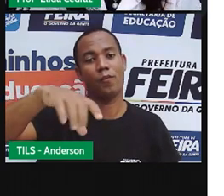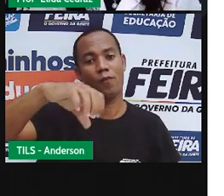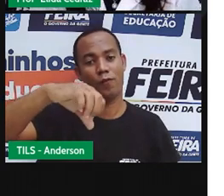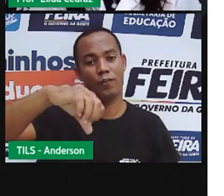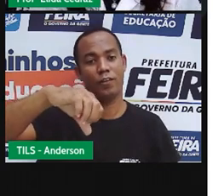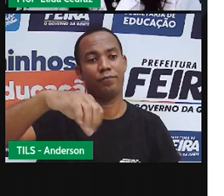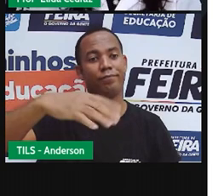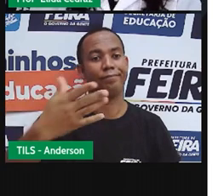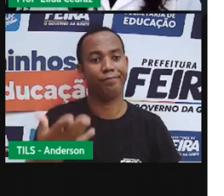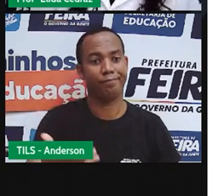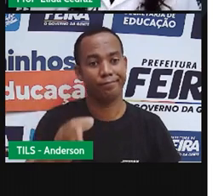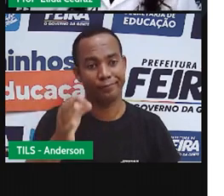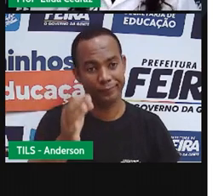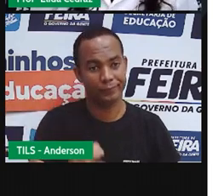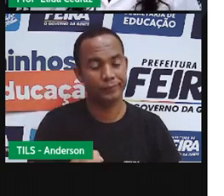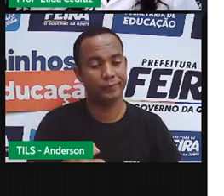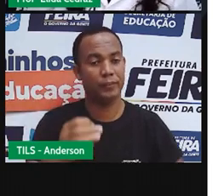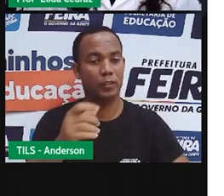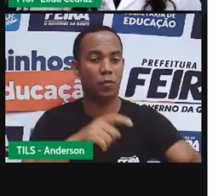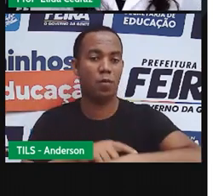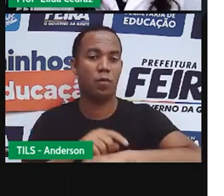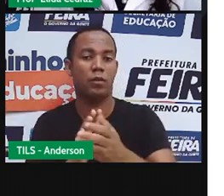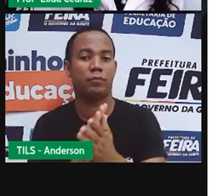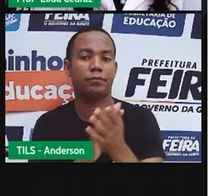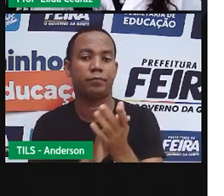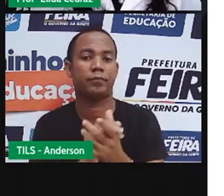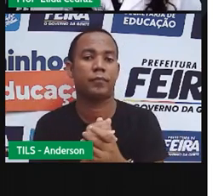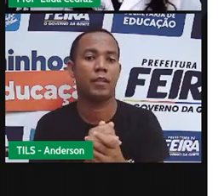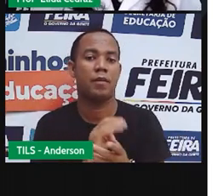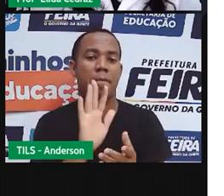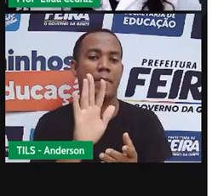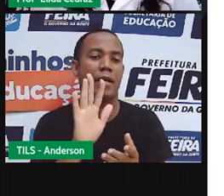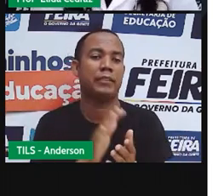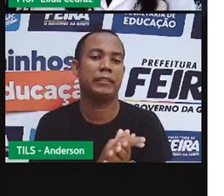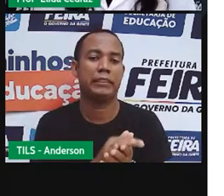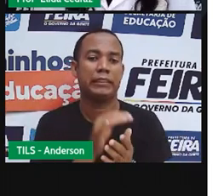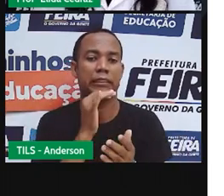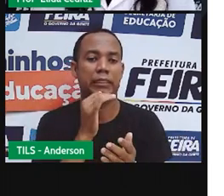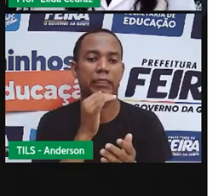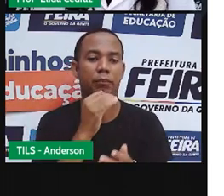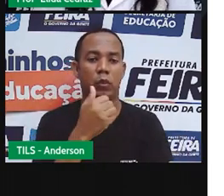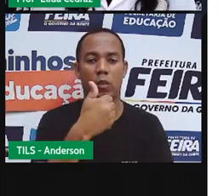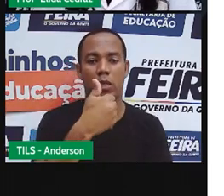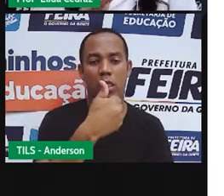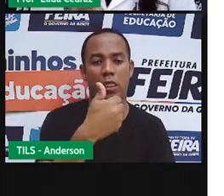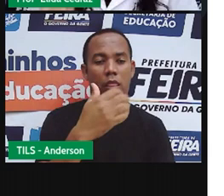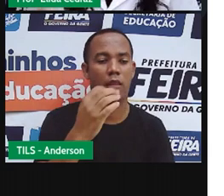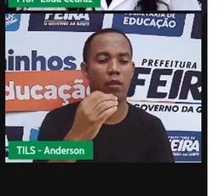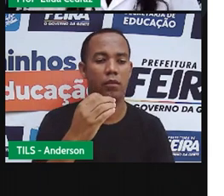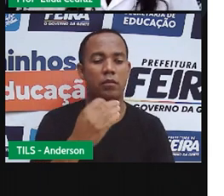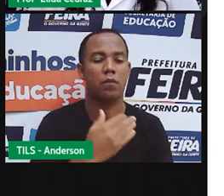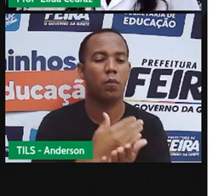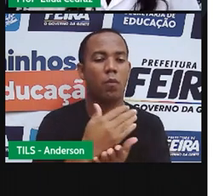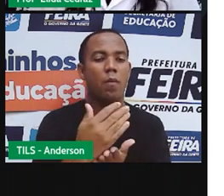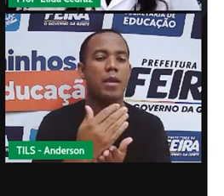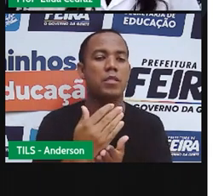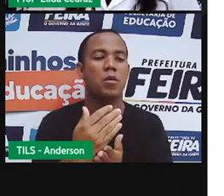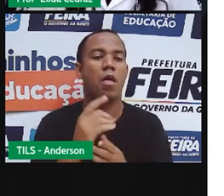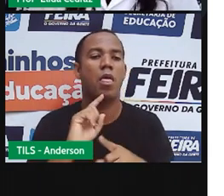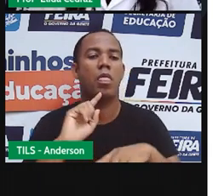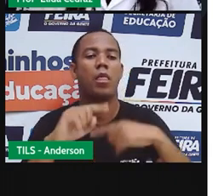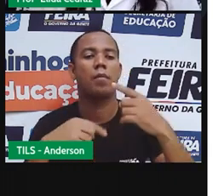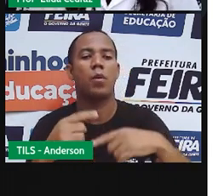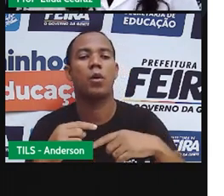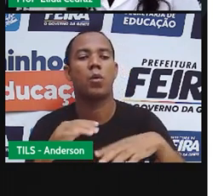Nove horas. Muito bem. E se eles tivessem passado o protetor às dez? Que horas eles teriam que passar